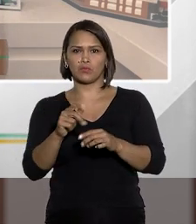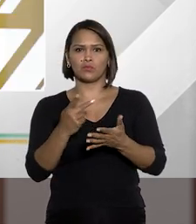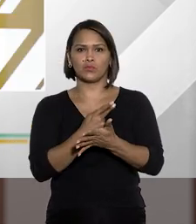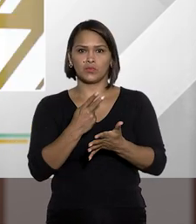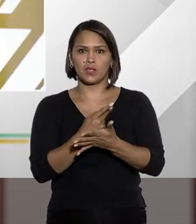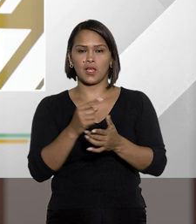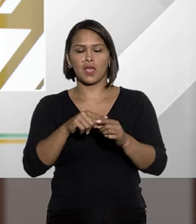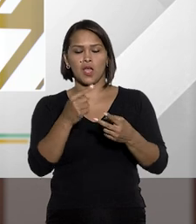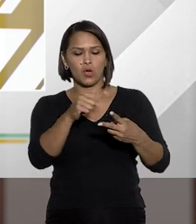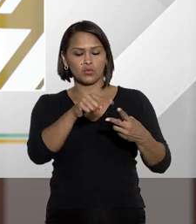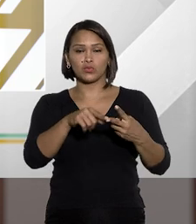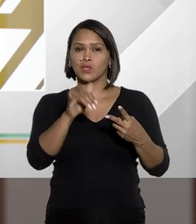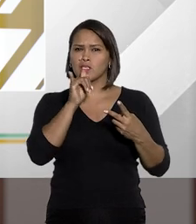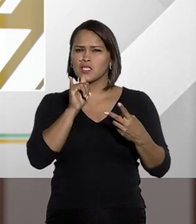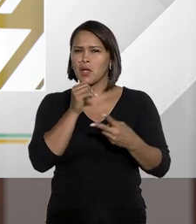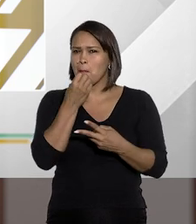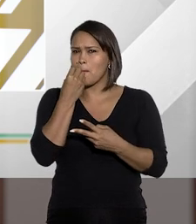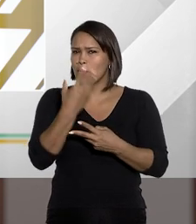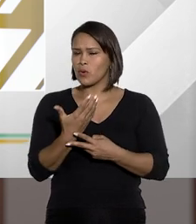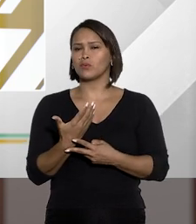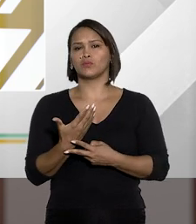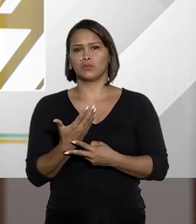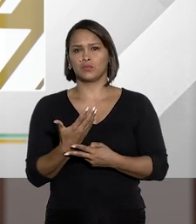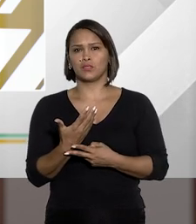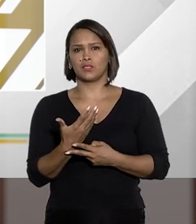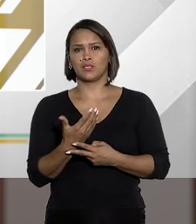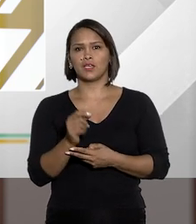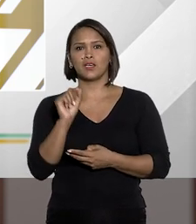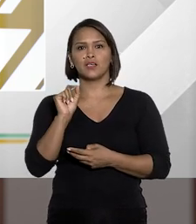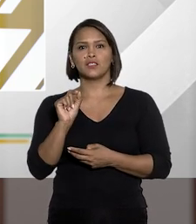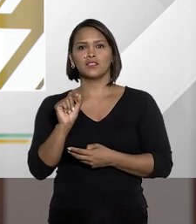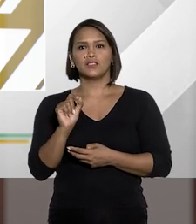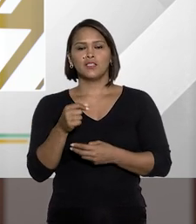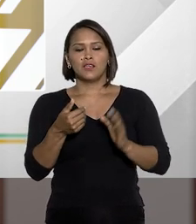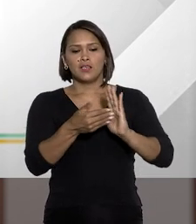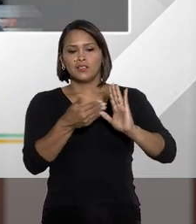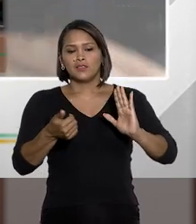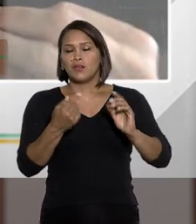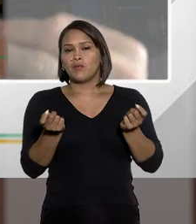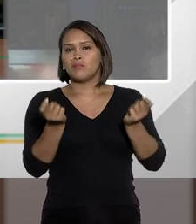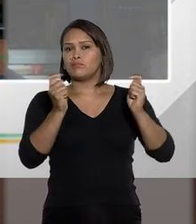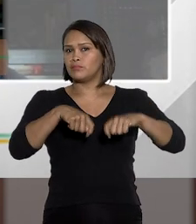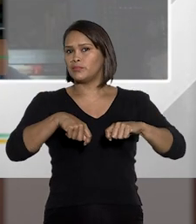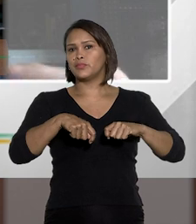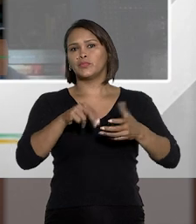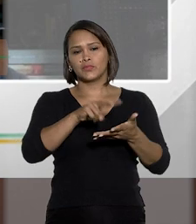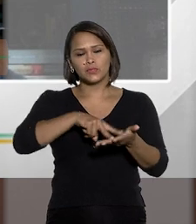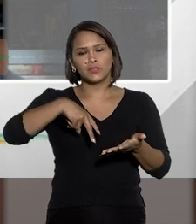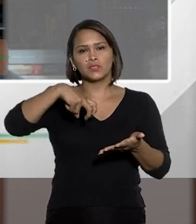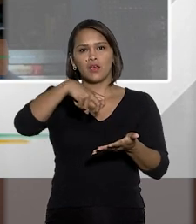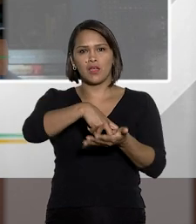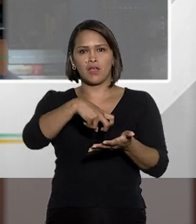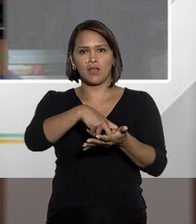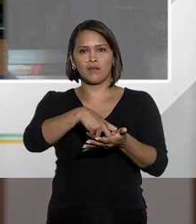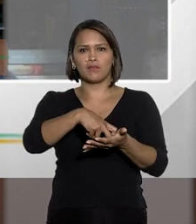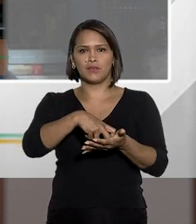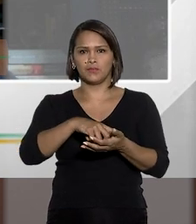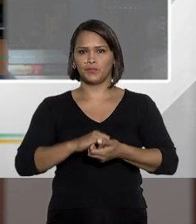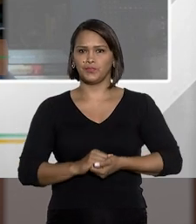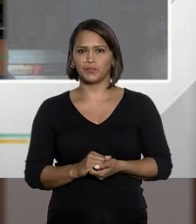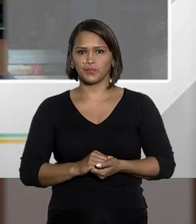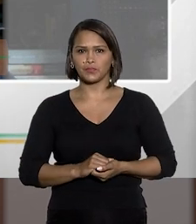infiel. O Renato deu dois exemplos muito bons de descabimento de